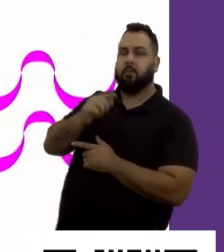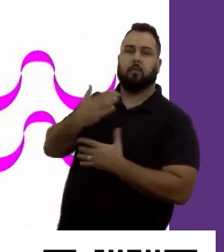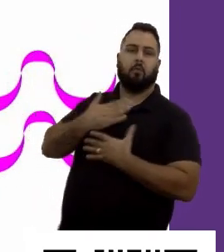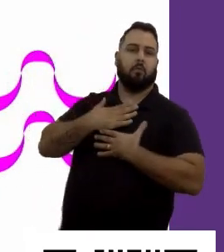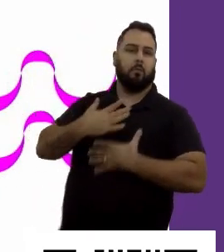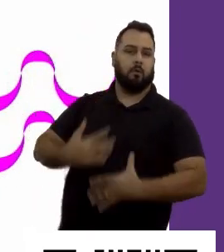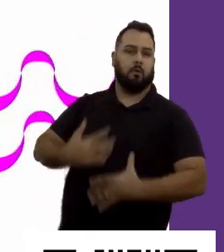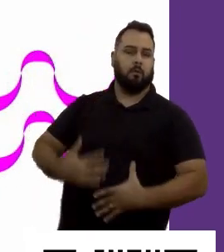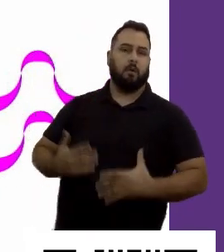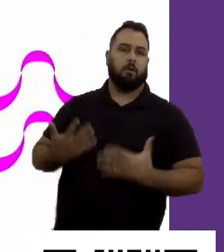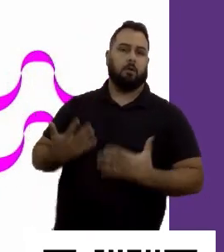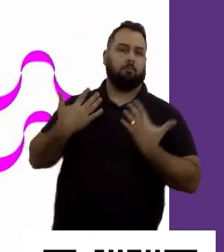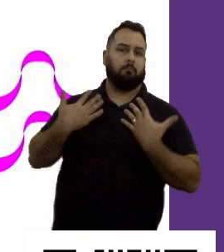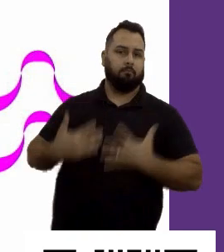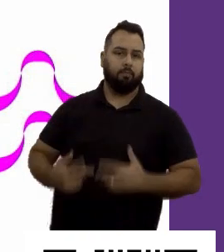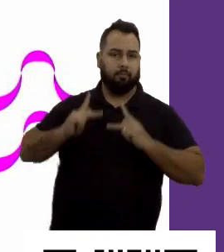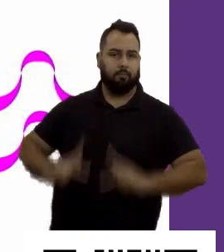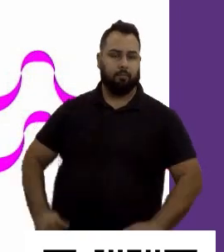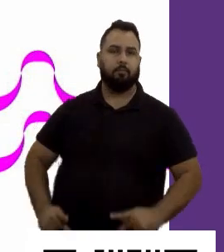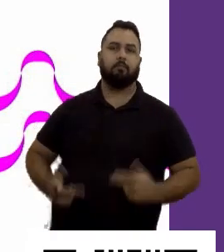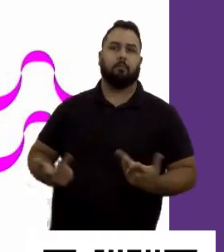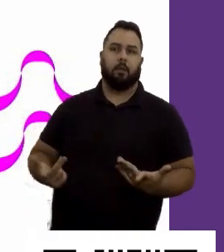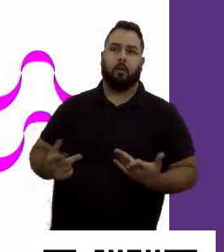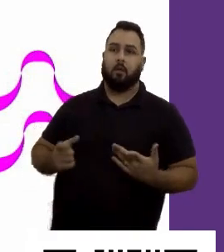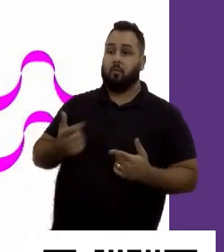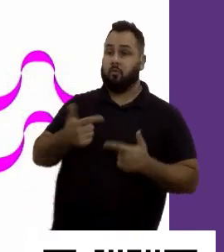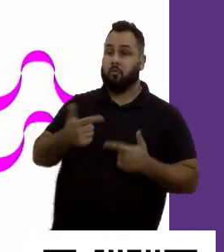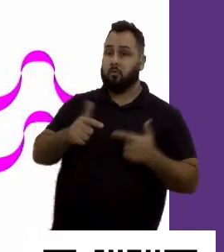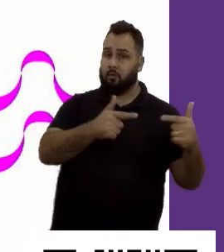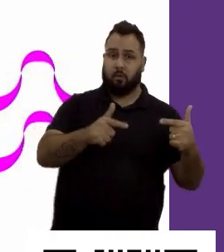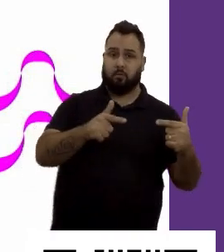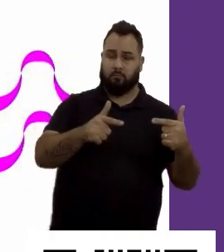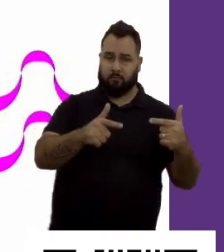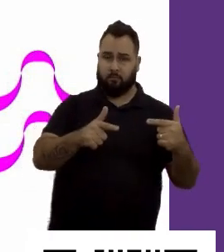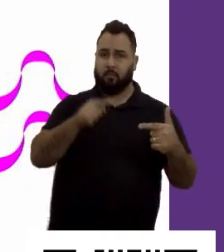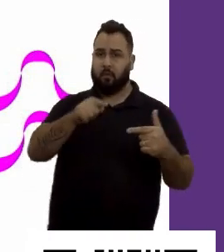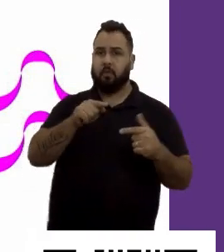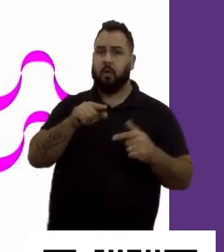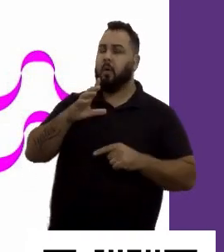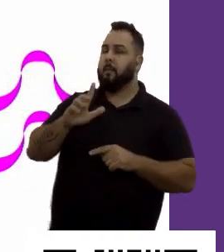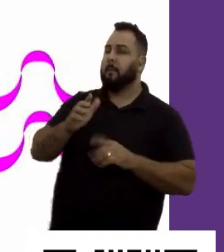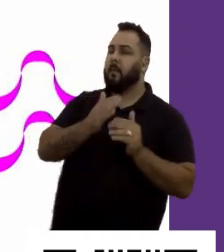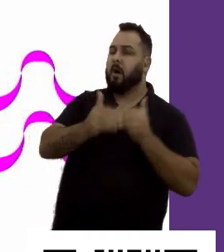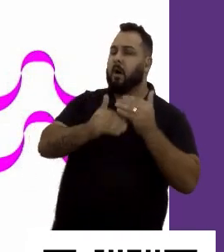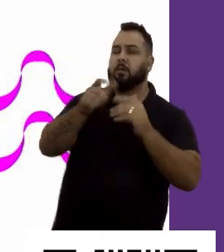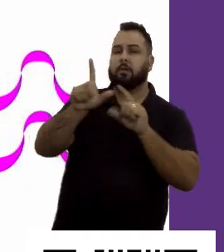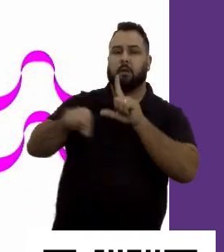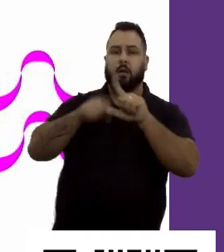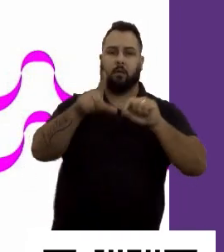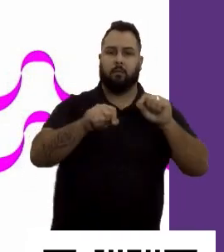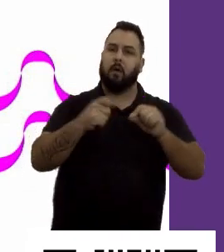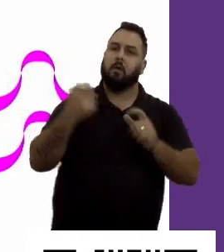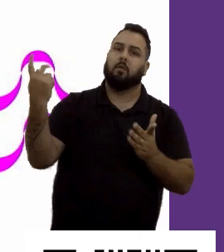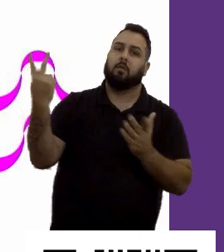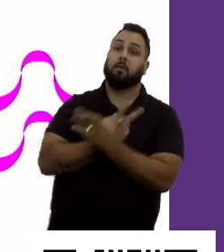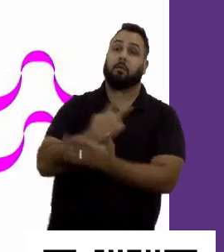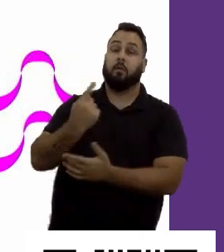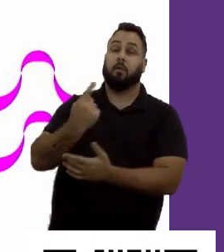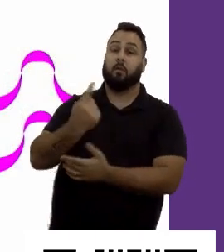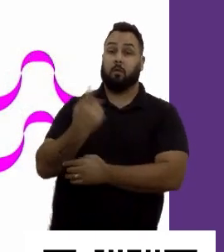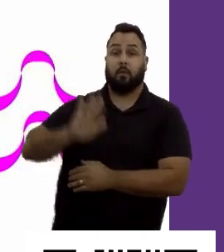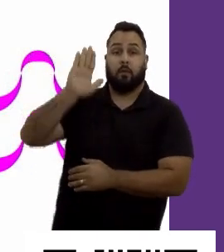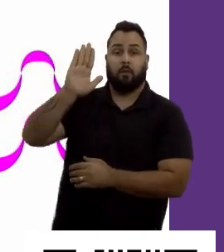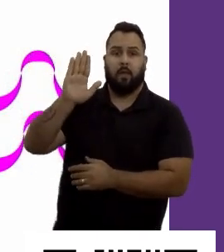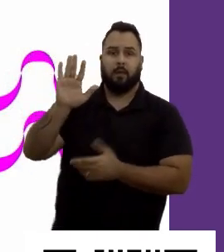em que, em cima dela, os demais itens do processo seletivo acontecem. Então, nós, como candidatos, ao